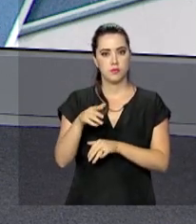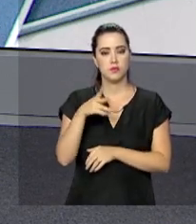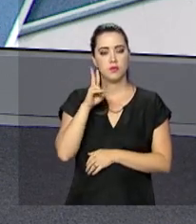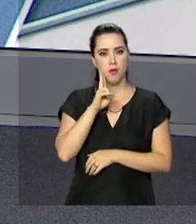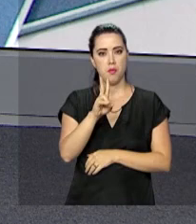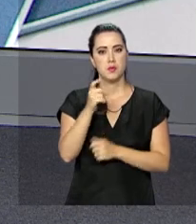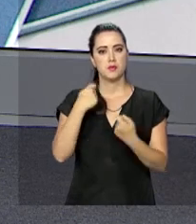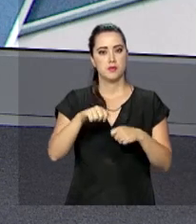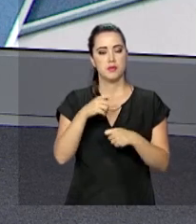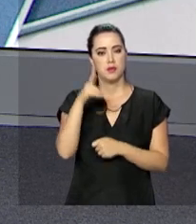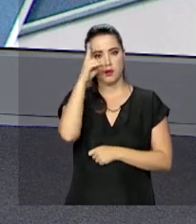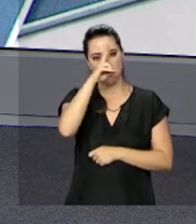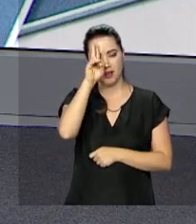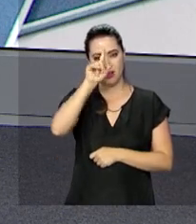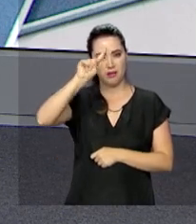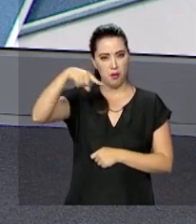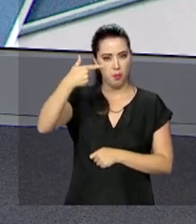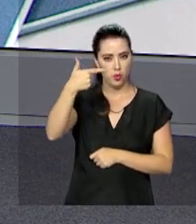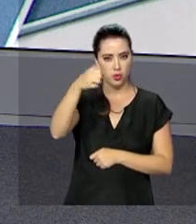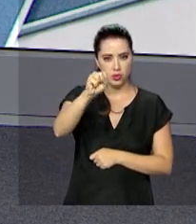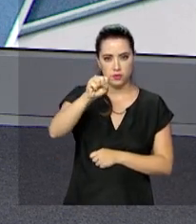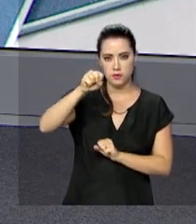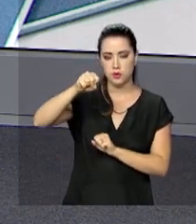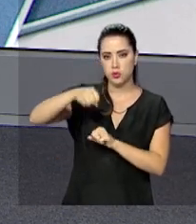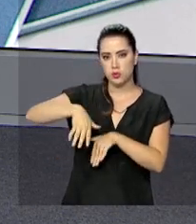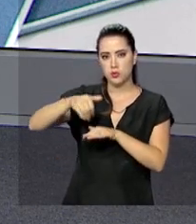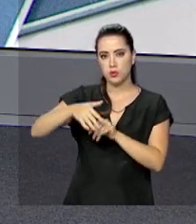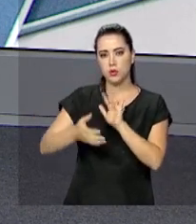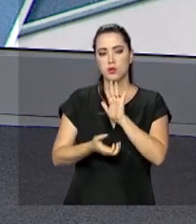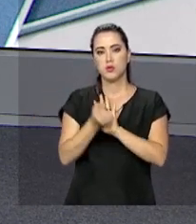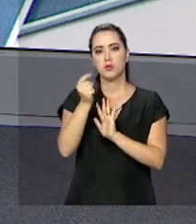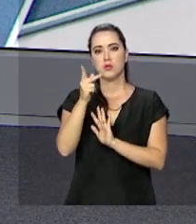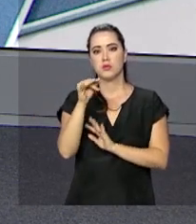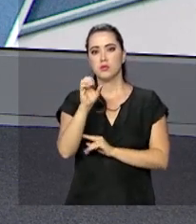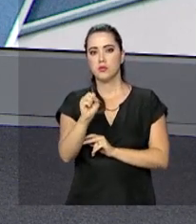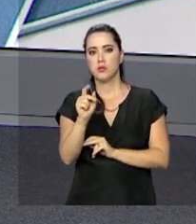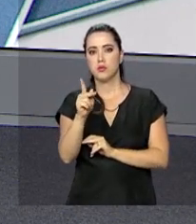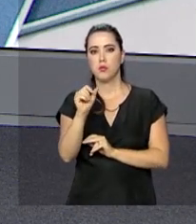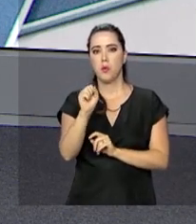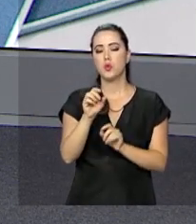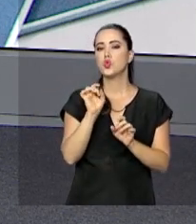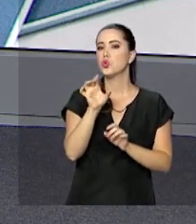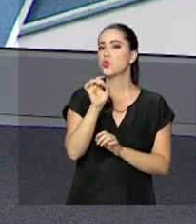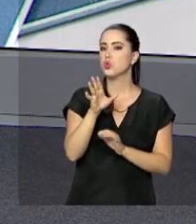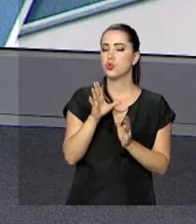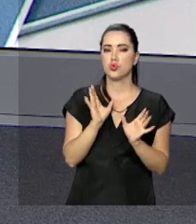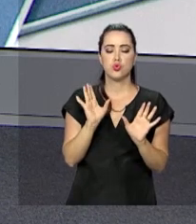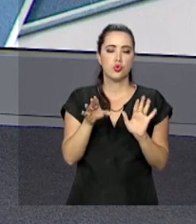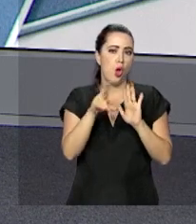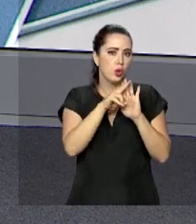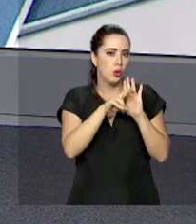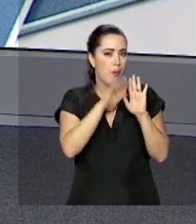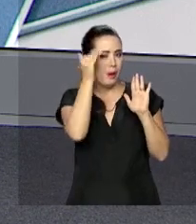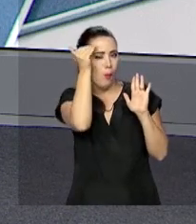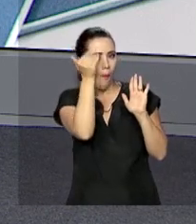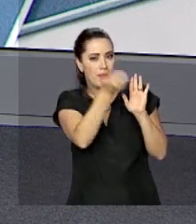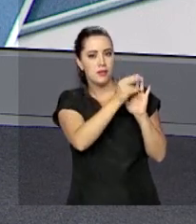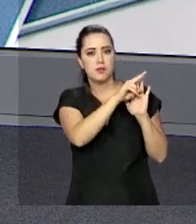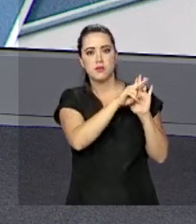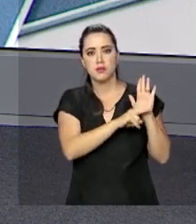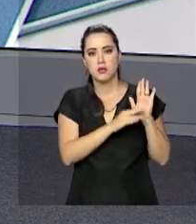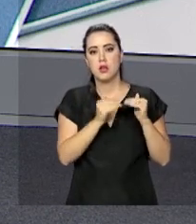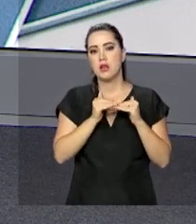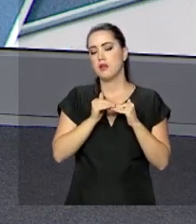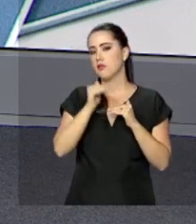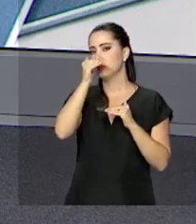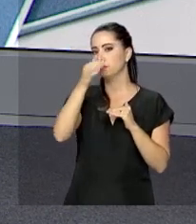E vale destacar que depois do dia 28 de setembro, os saques do PIS-PASEP voltam a ser feitos apenas em condições previstas anteriormente,